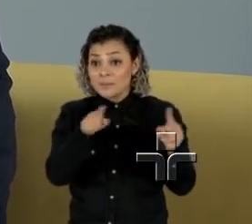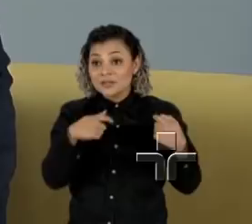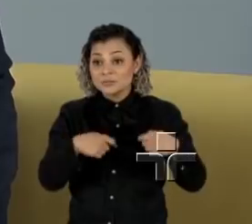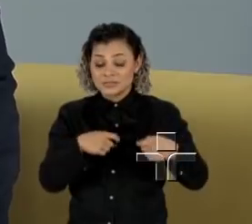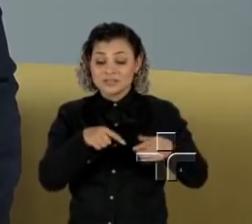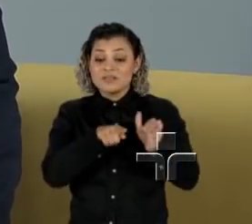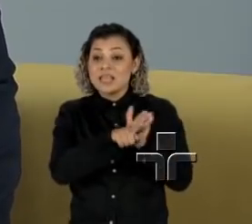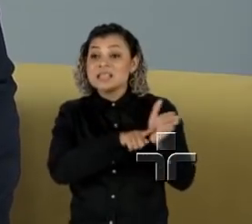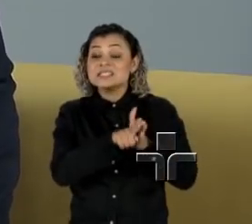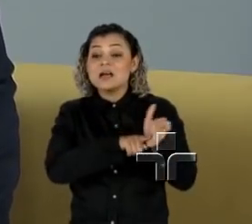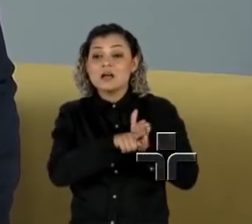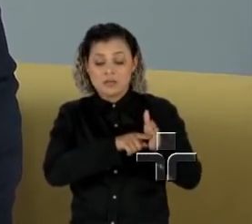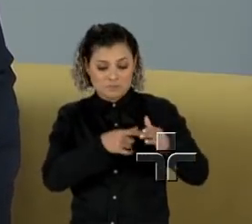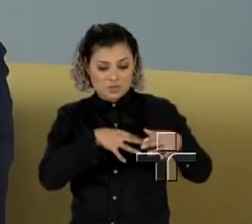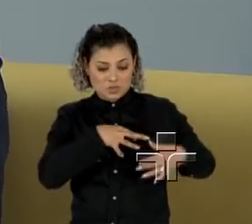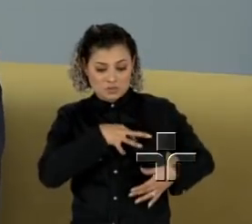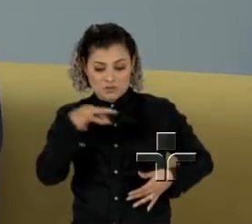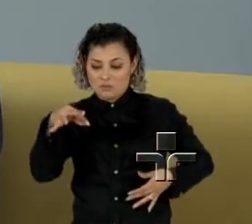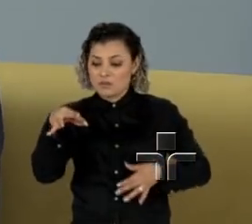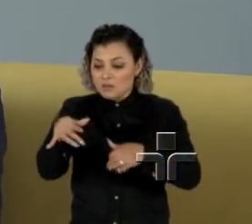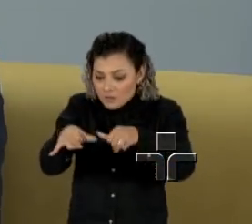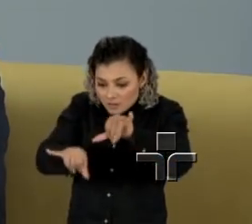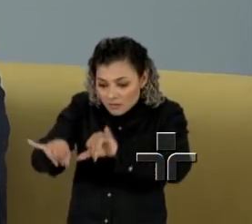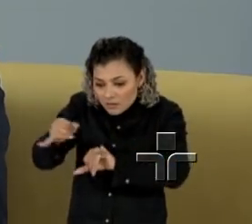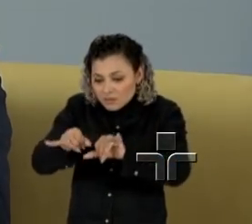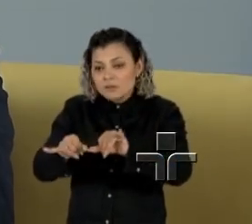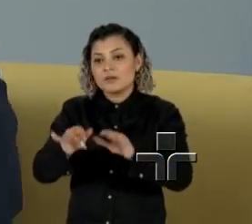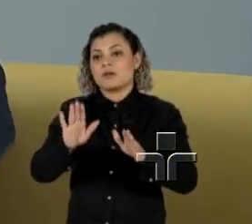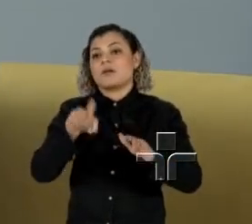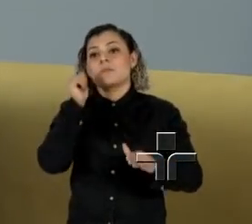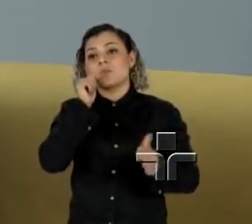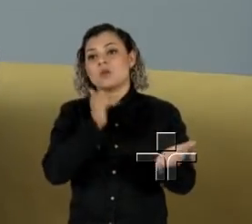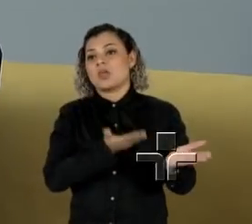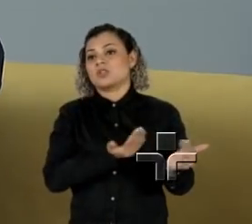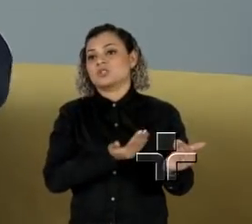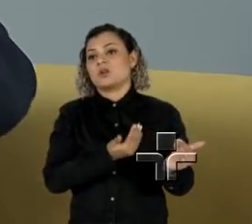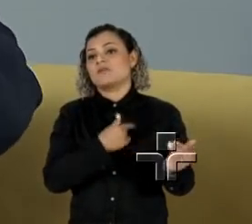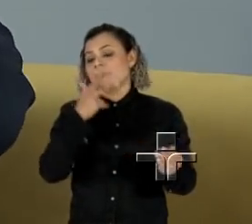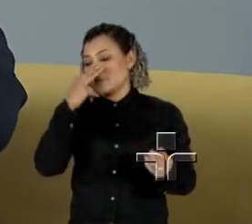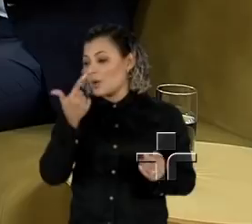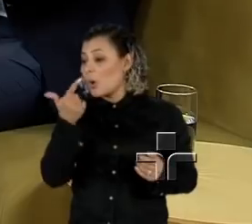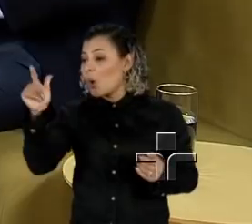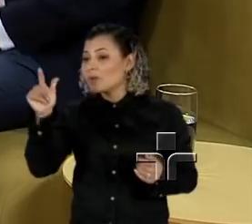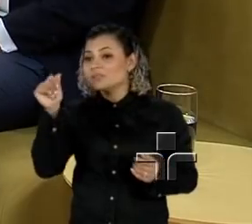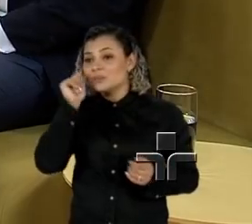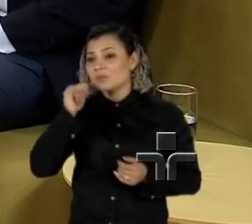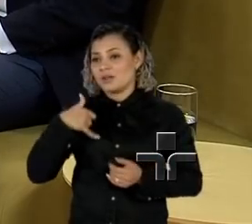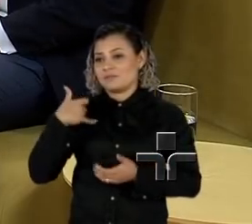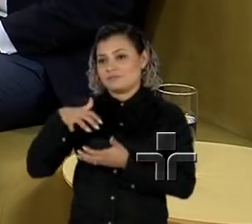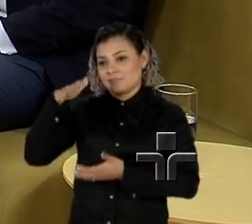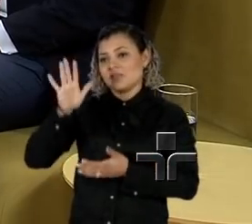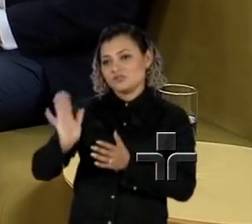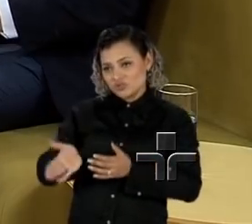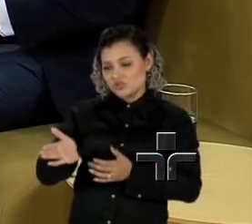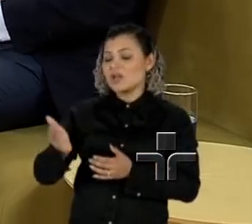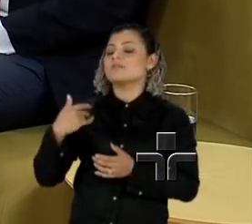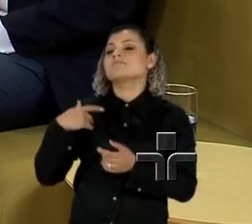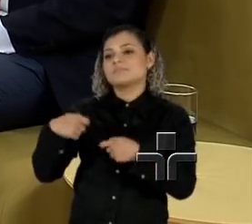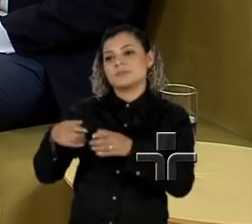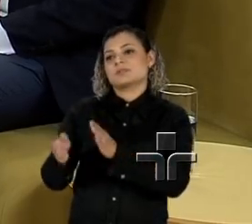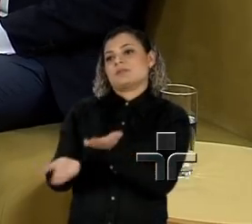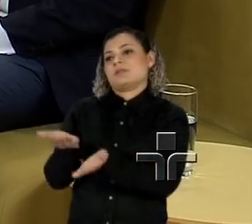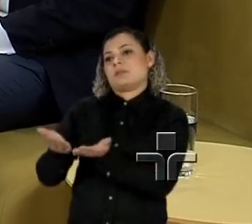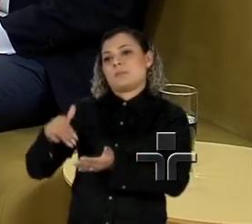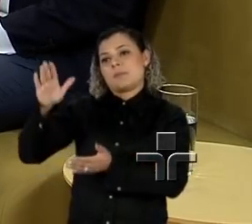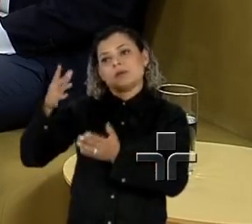biópsia, que geralmente é negativa na mulher jovem, e ela acaba tirando a vaga daquela que tem uma biópsia que vira positivo. Essa é a